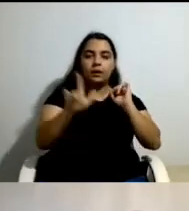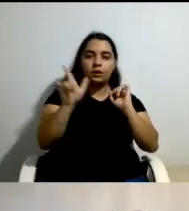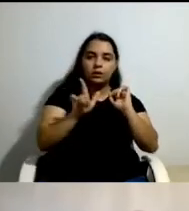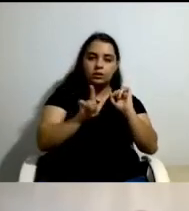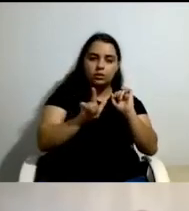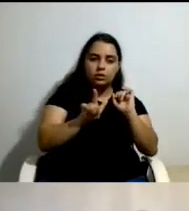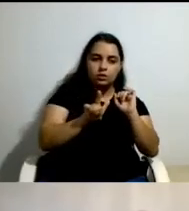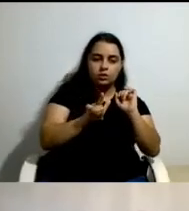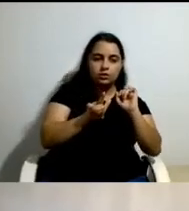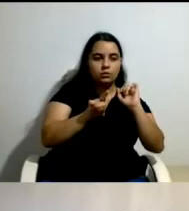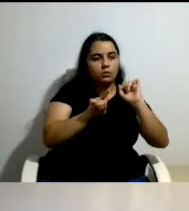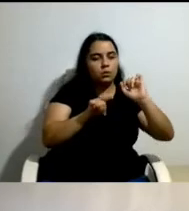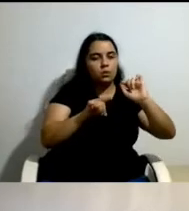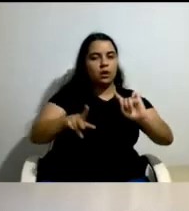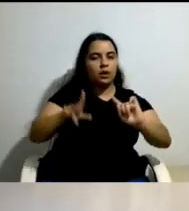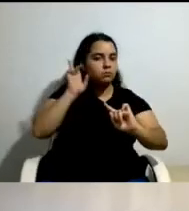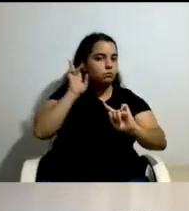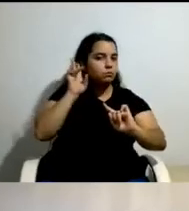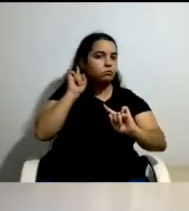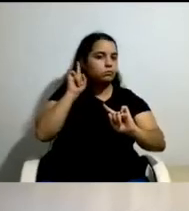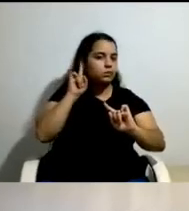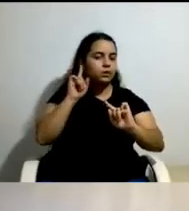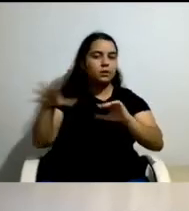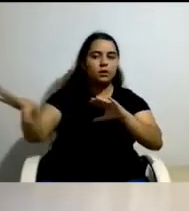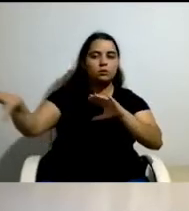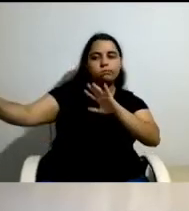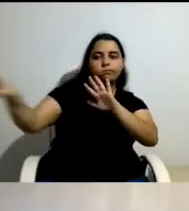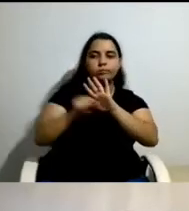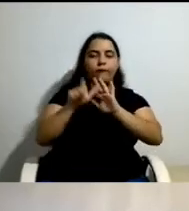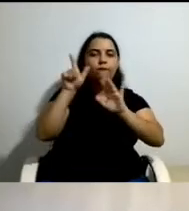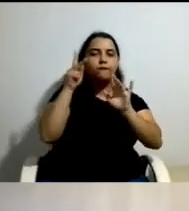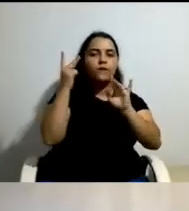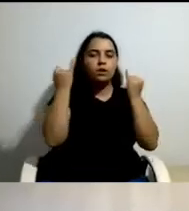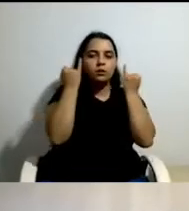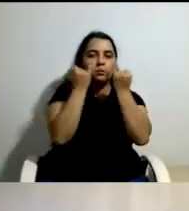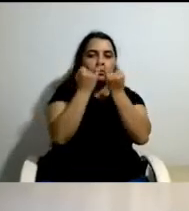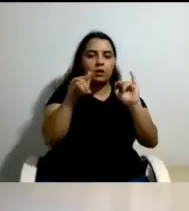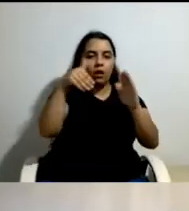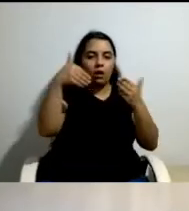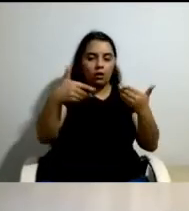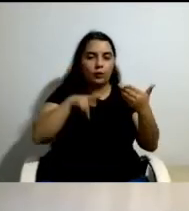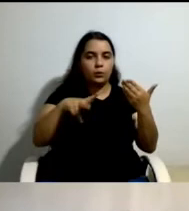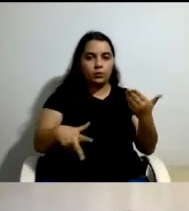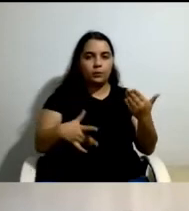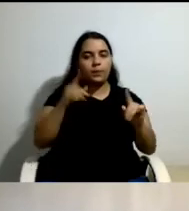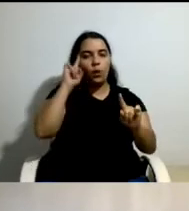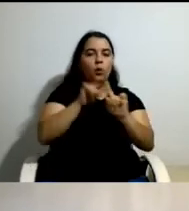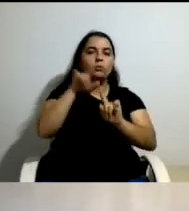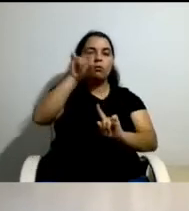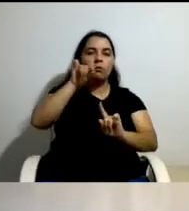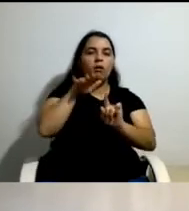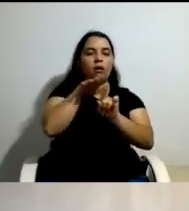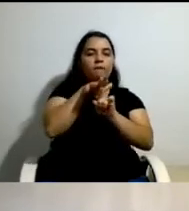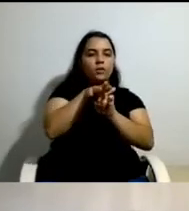independente para Portugal e efetivamente procurar influenciar desta forma também as autoridades